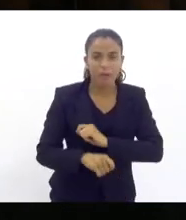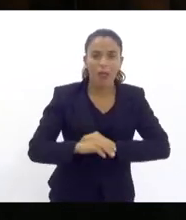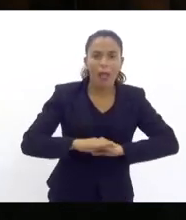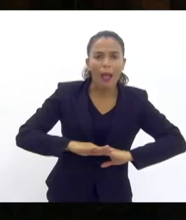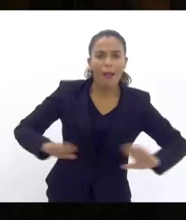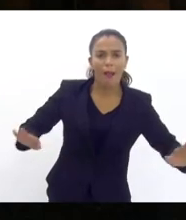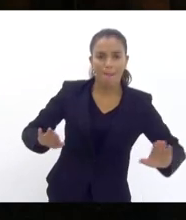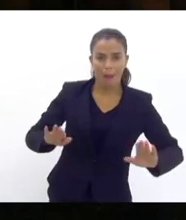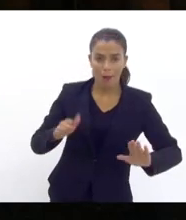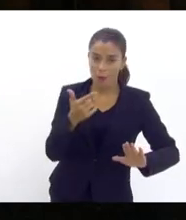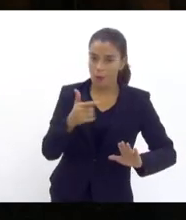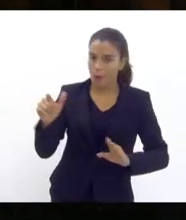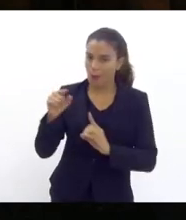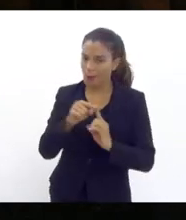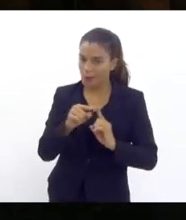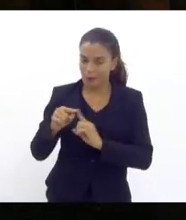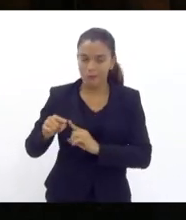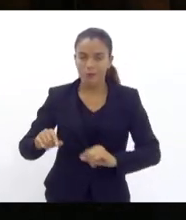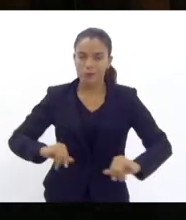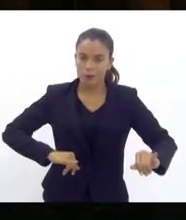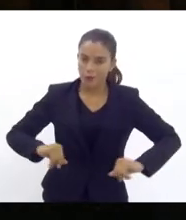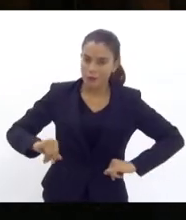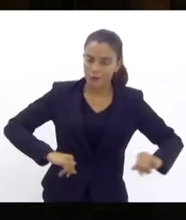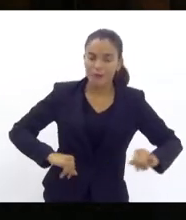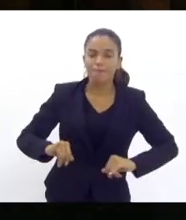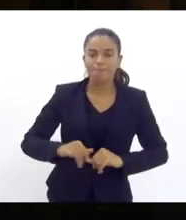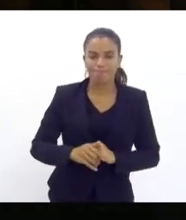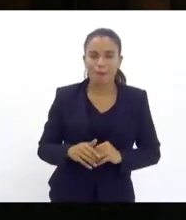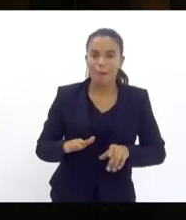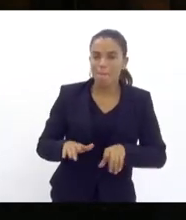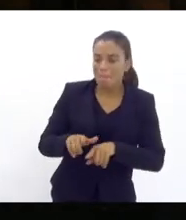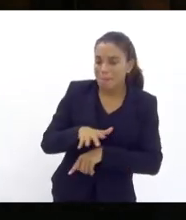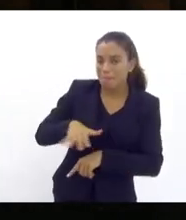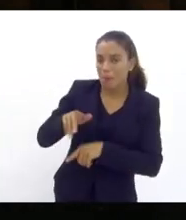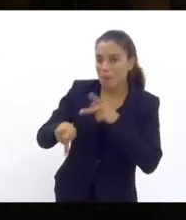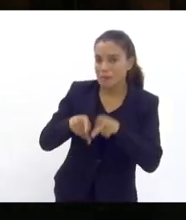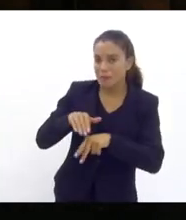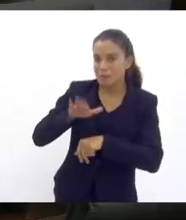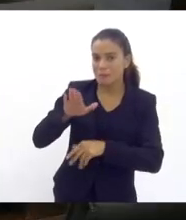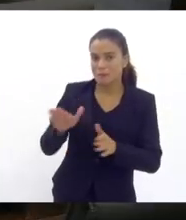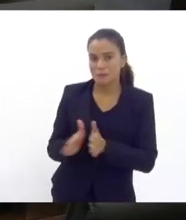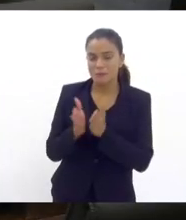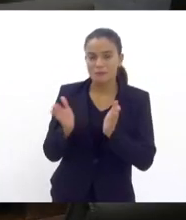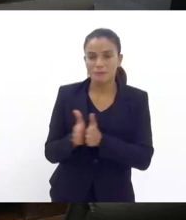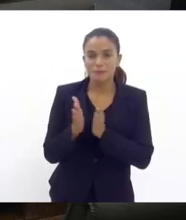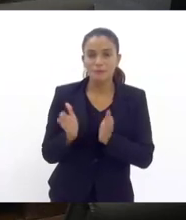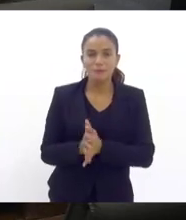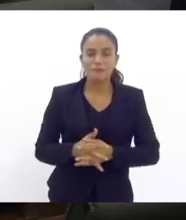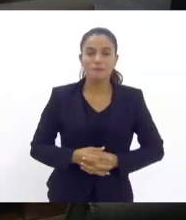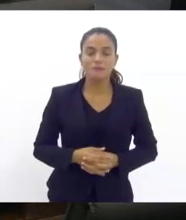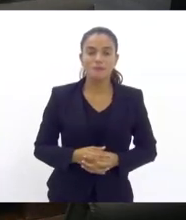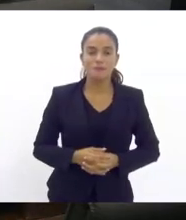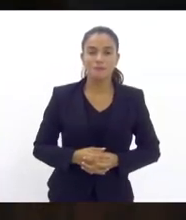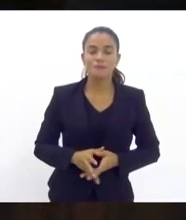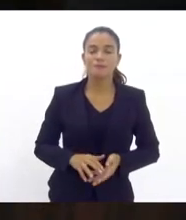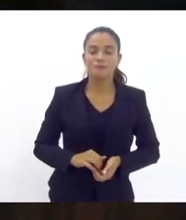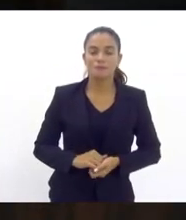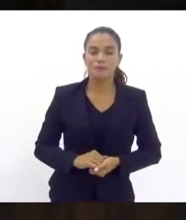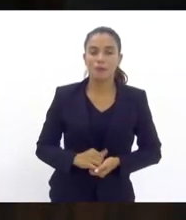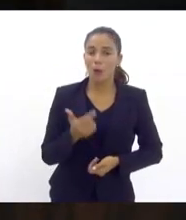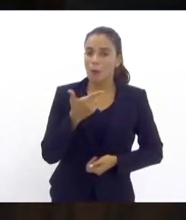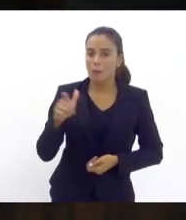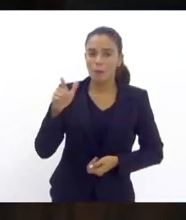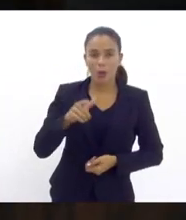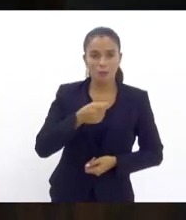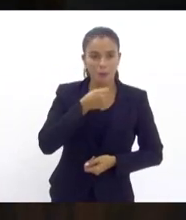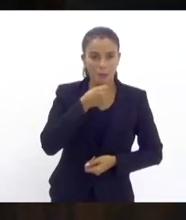com esse outro tipo de sofrimento que atinge as populações mais pobres do nosso estado obrigado O próximo orador